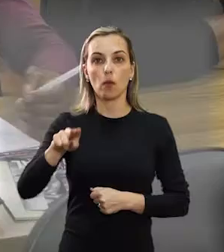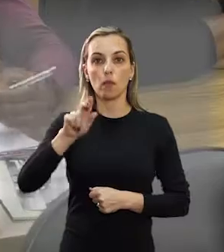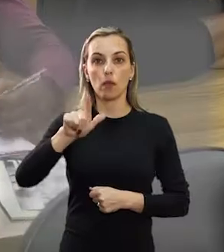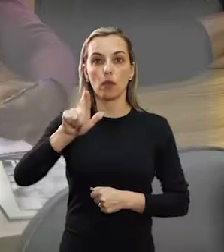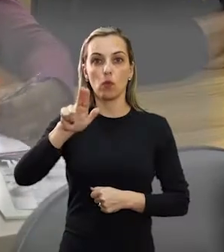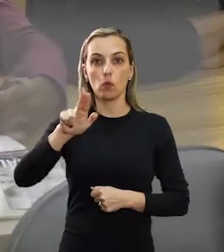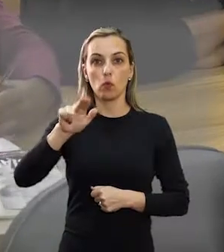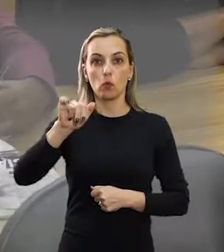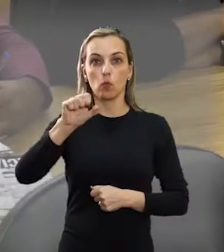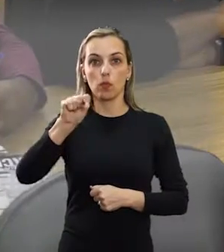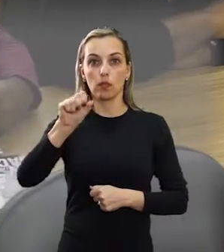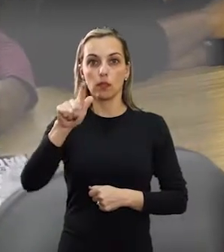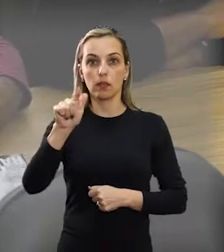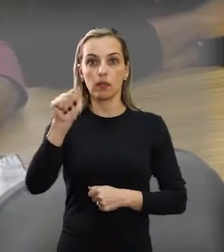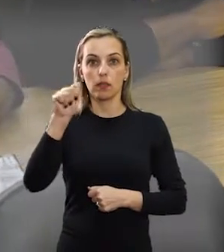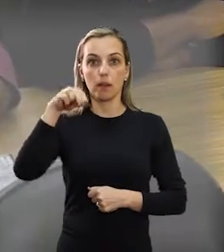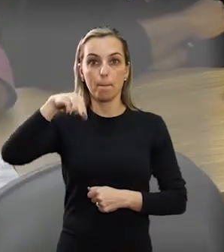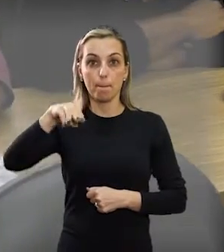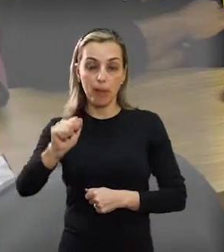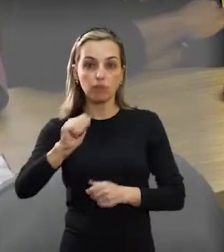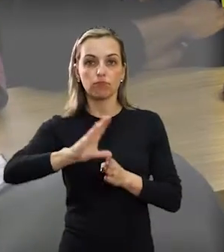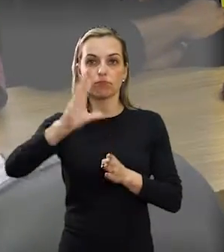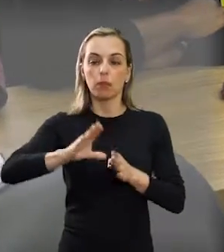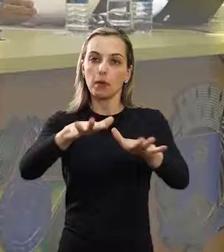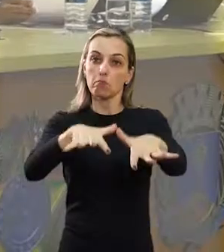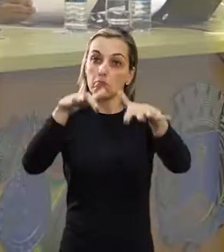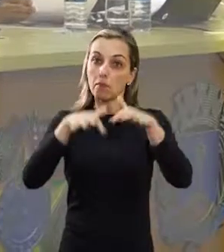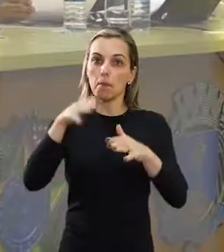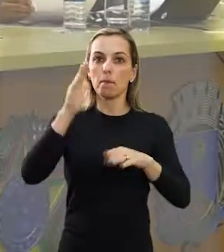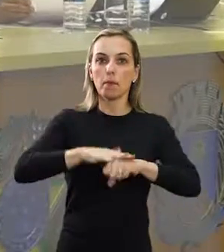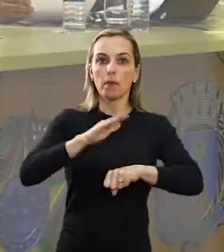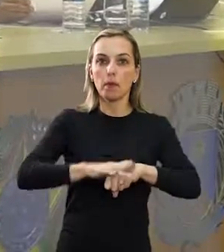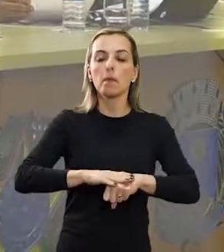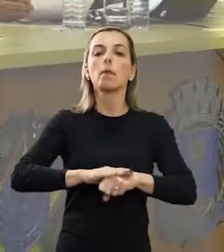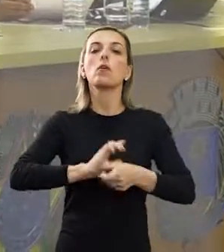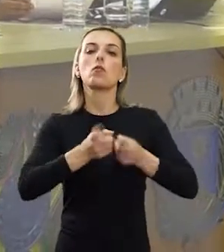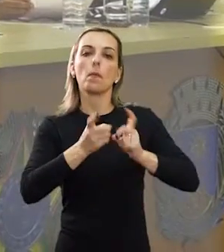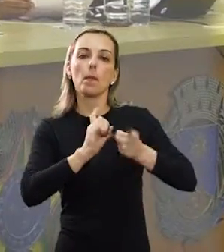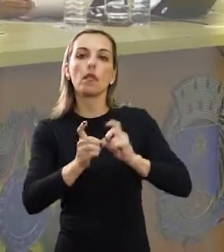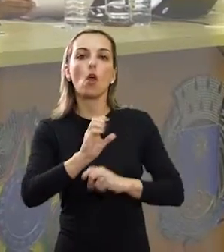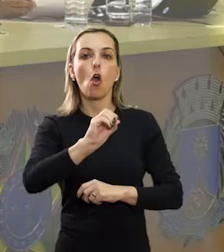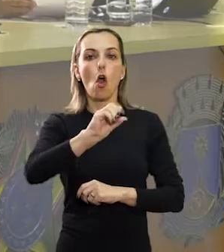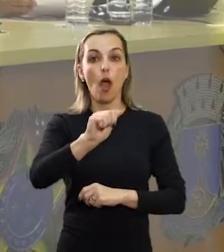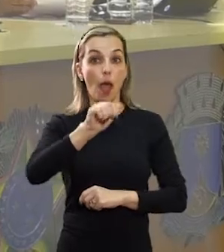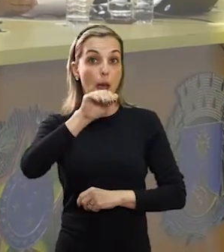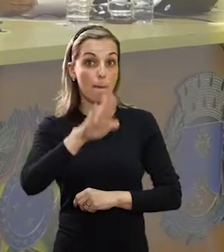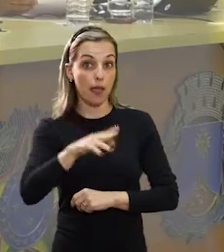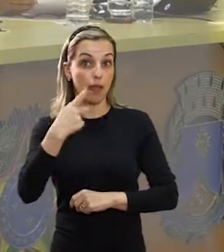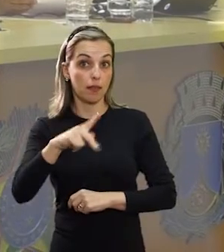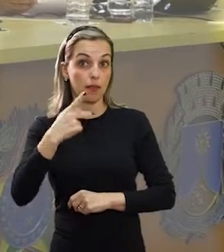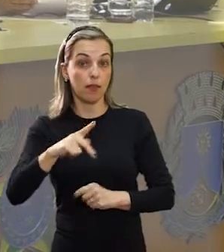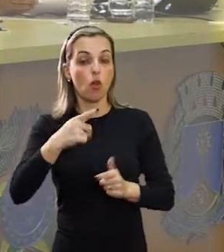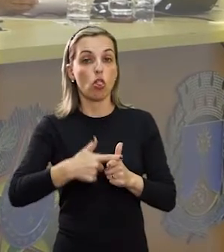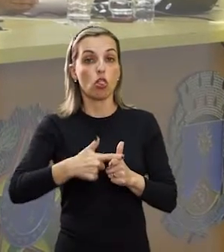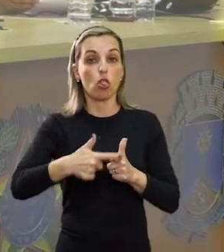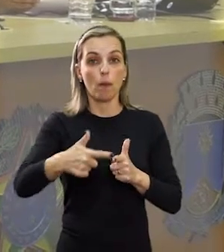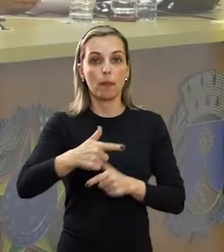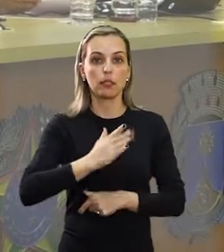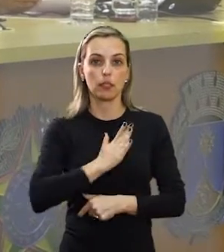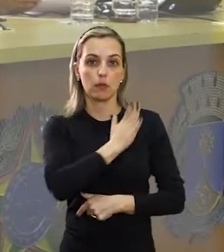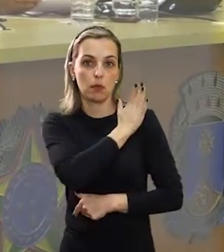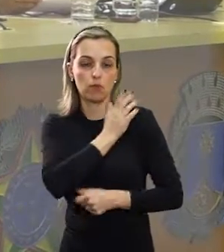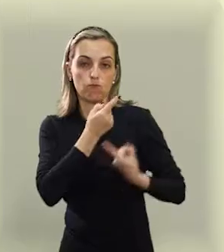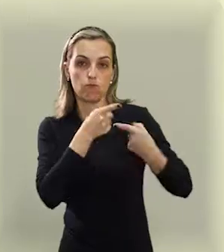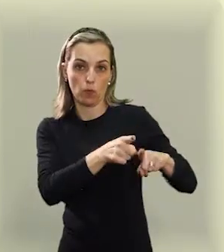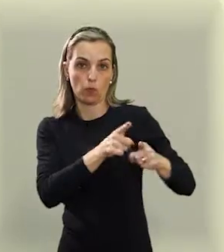Gama realizada no plenário da Câmara Municipal de Araraquara. Promovido pela Comissão de Combate à Discriminação Racial da OAB